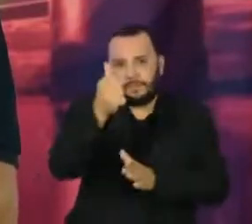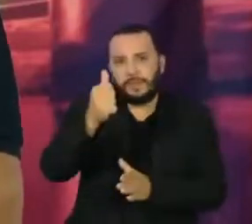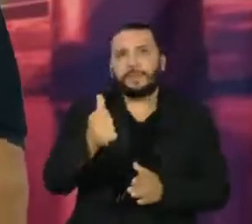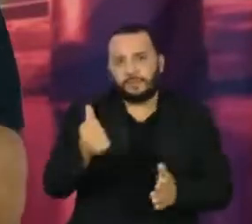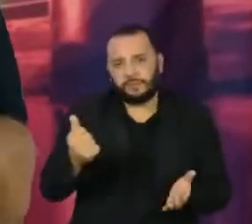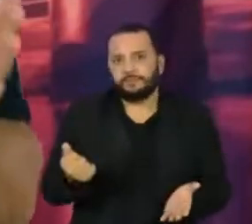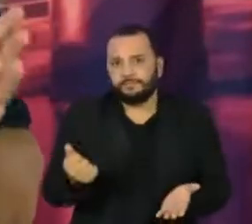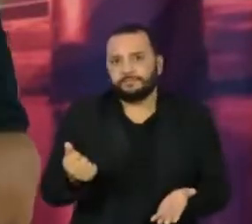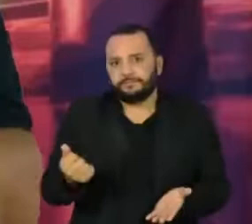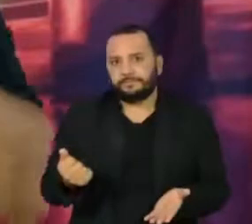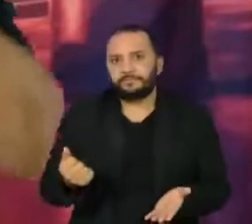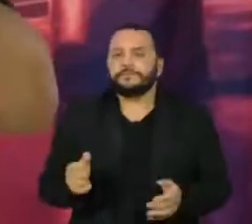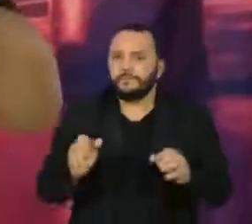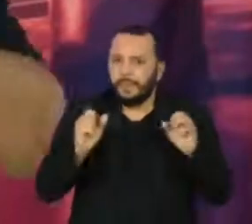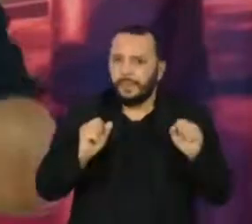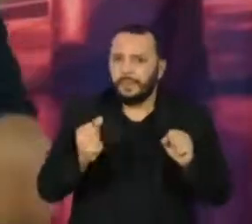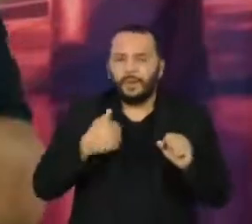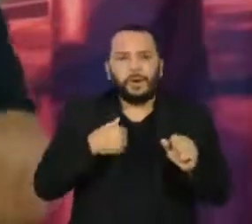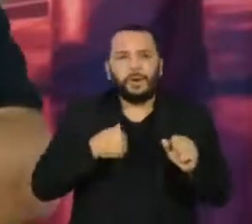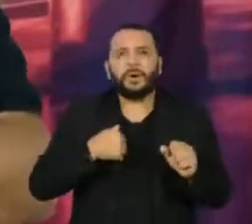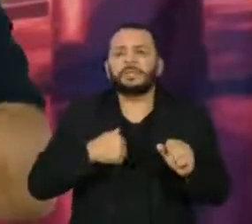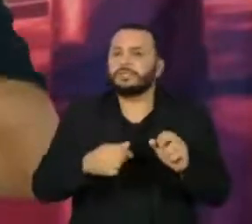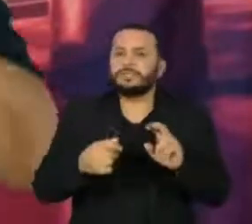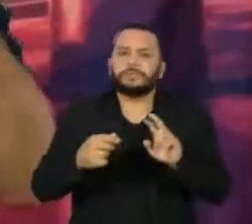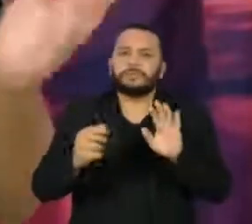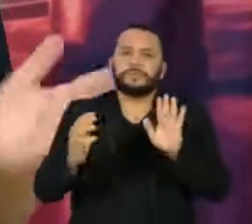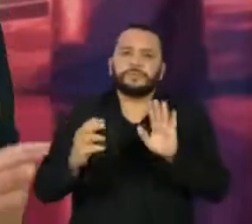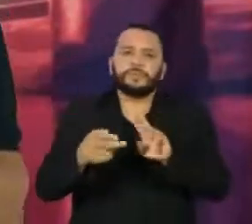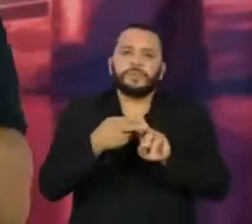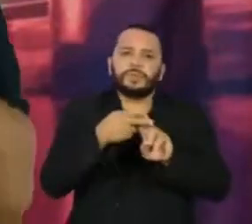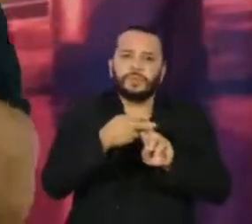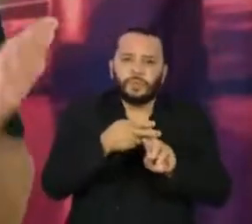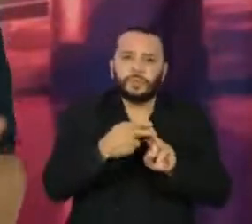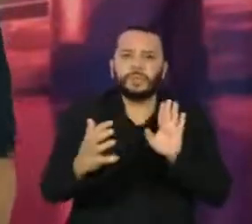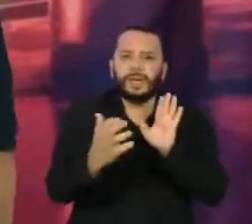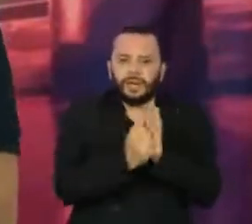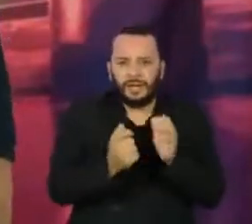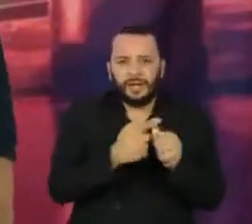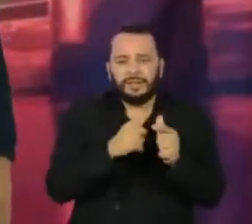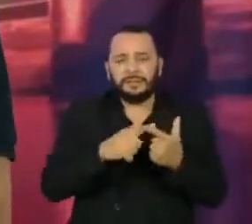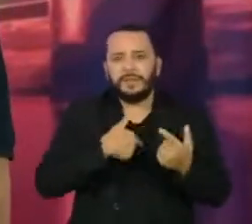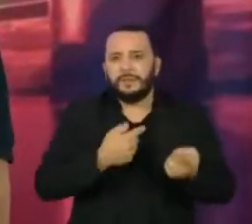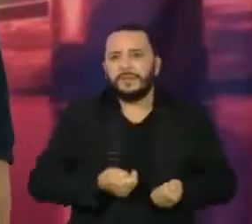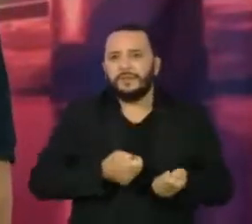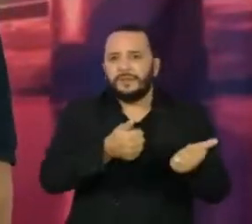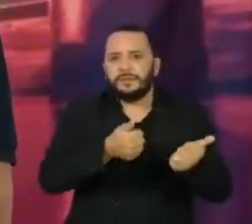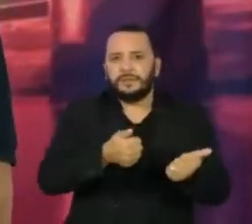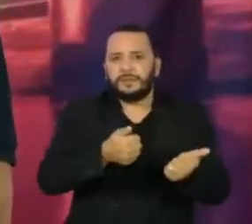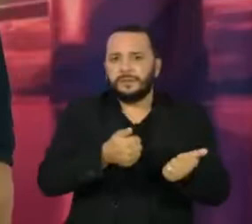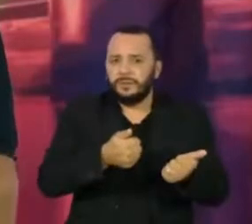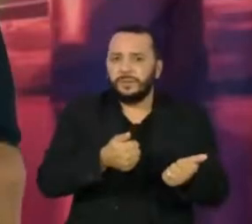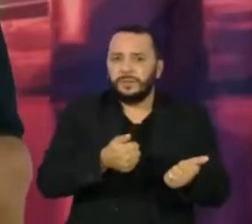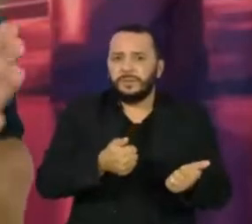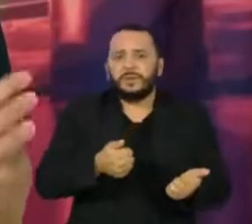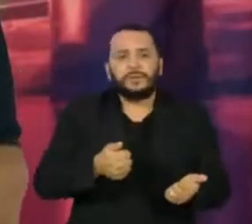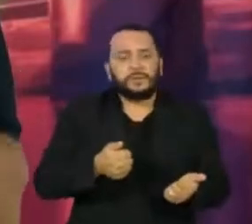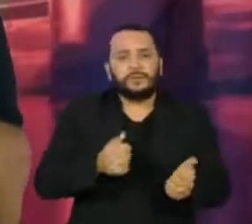vulneráveis e aí pode usar cadastro único, beneficiários do Bolsa Família ou qualquer outro